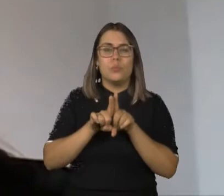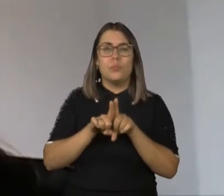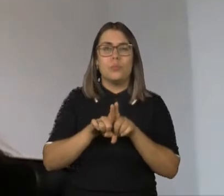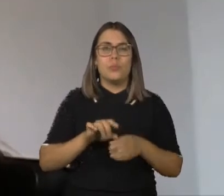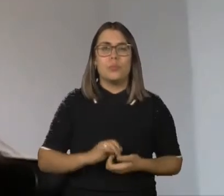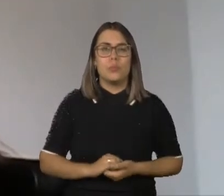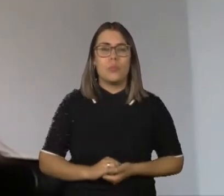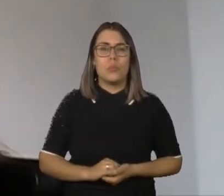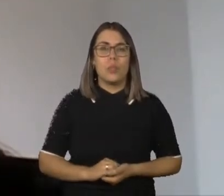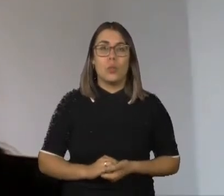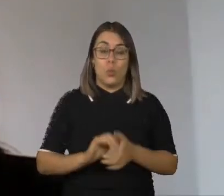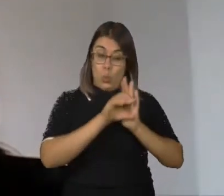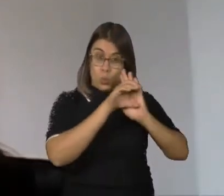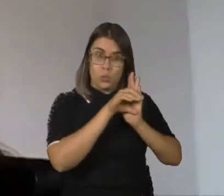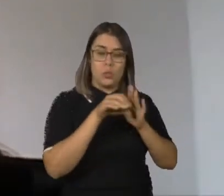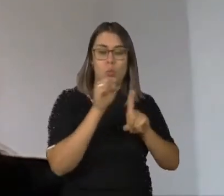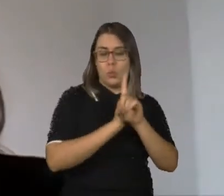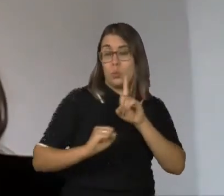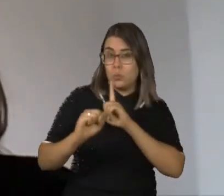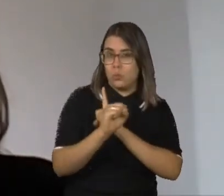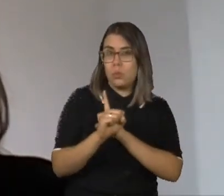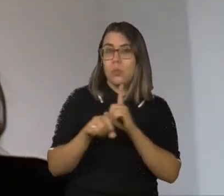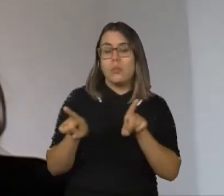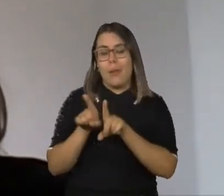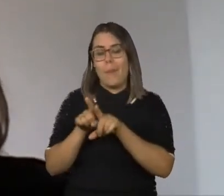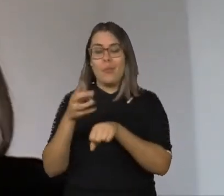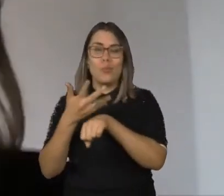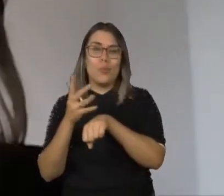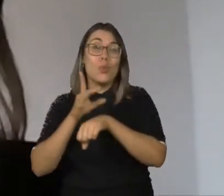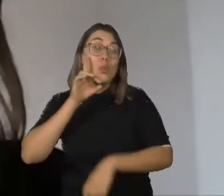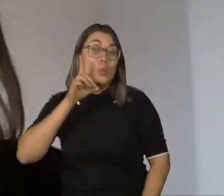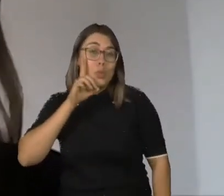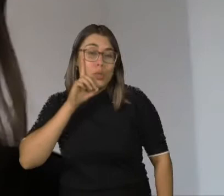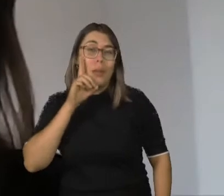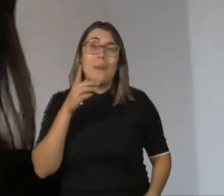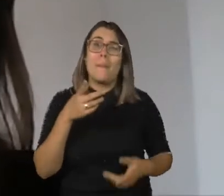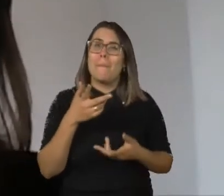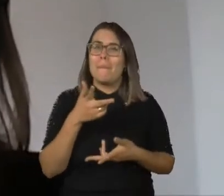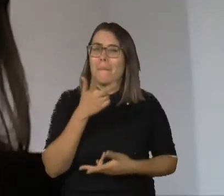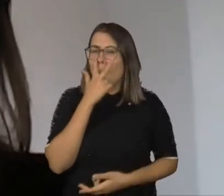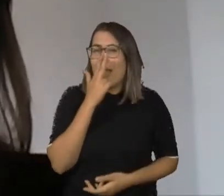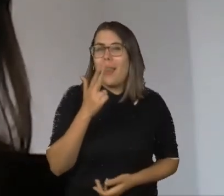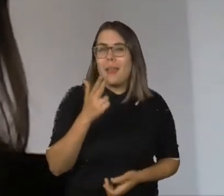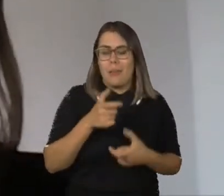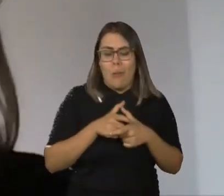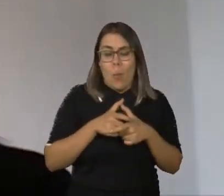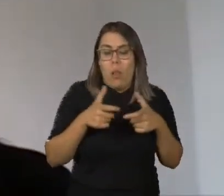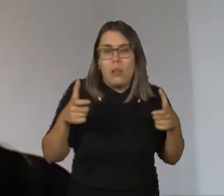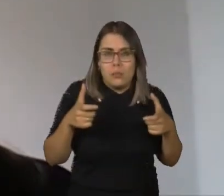conceitual, social e prático. Parece uma descrição bastante ampla.